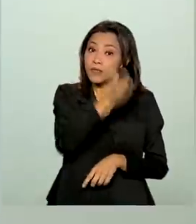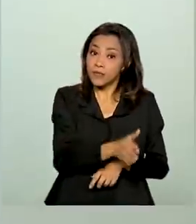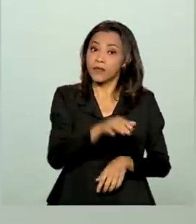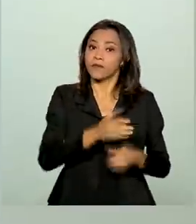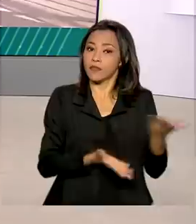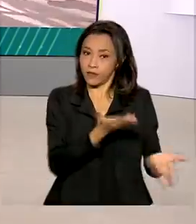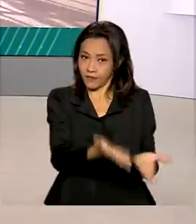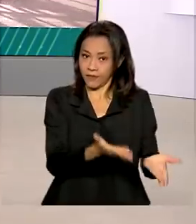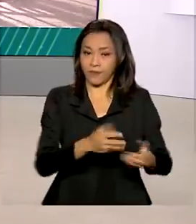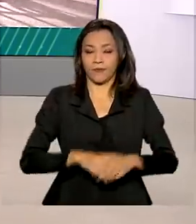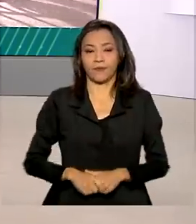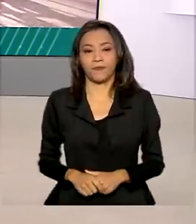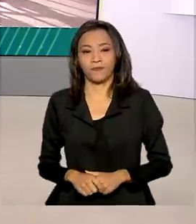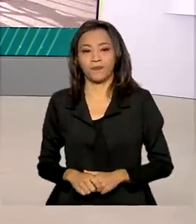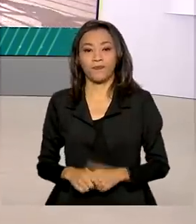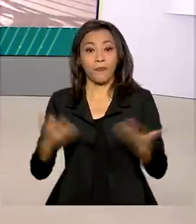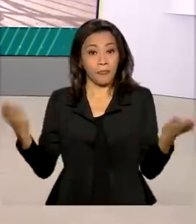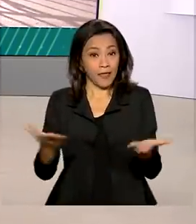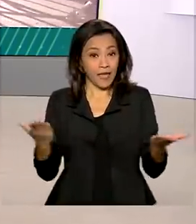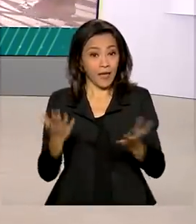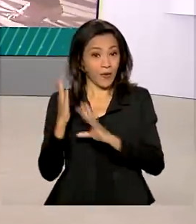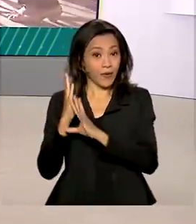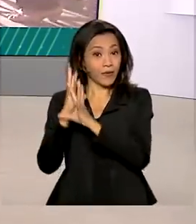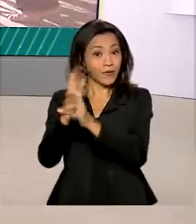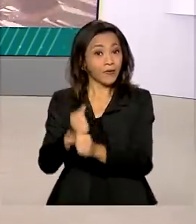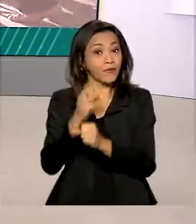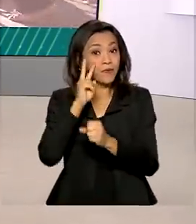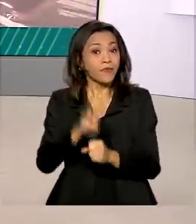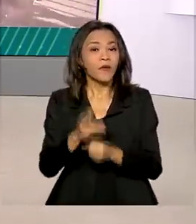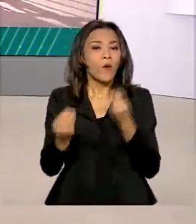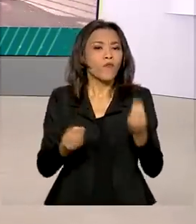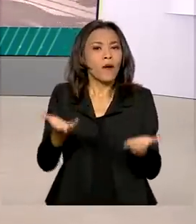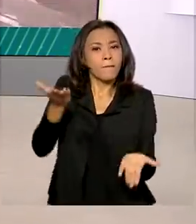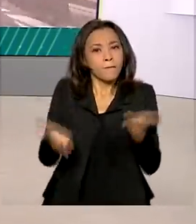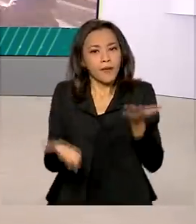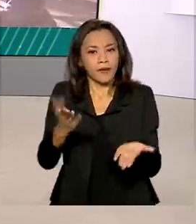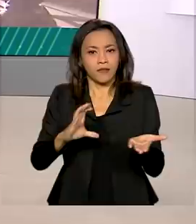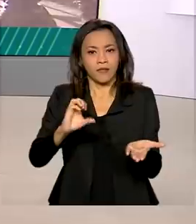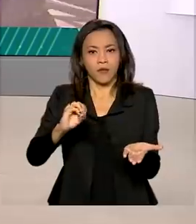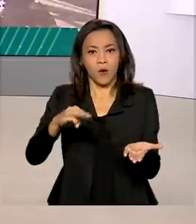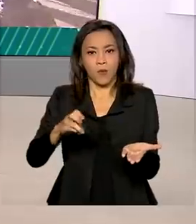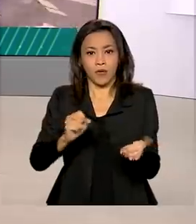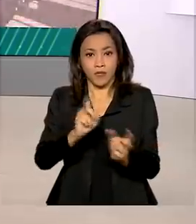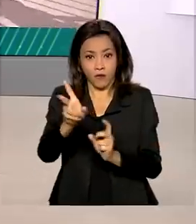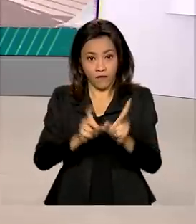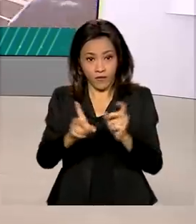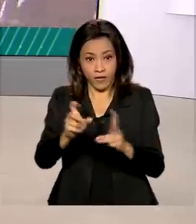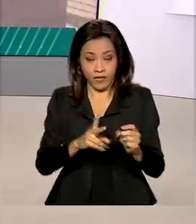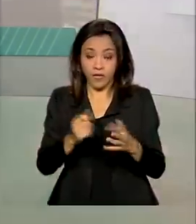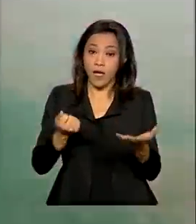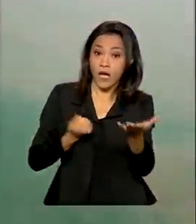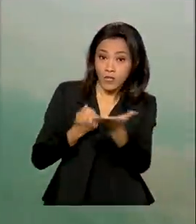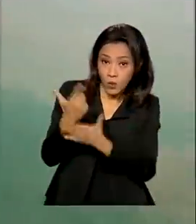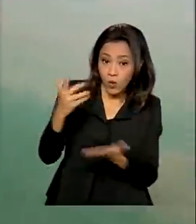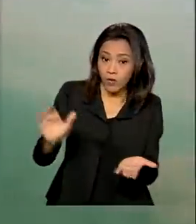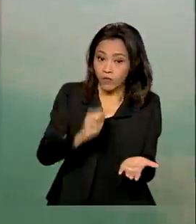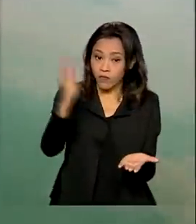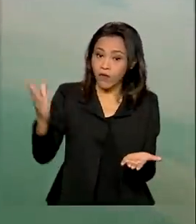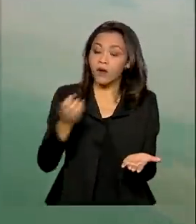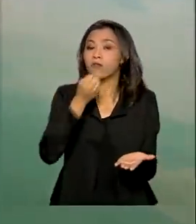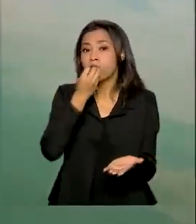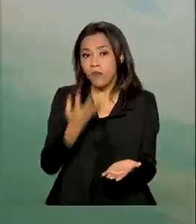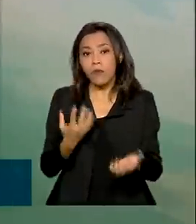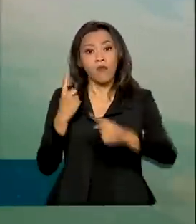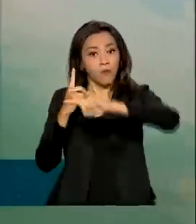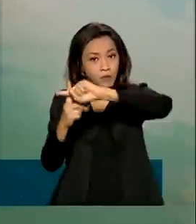serviços. E agora, a balança comercial. Em maio, o saldo entre as vendas e as compras do exterior ficou positivo